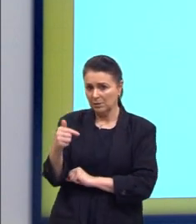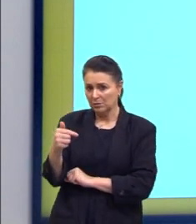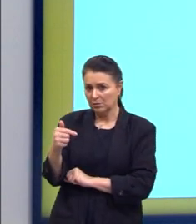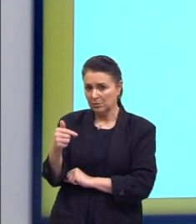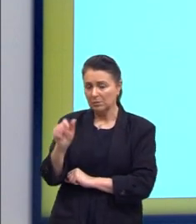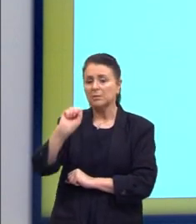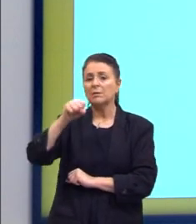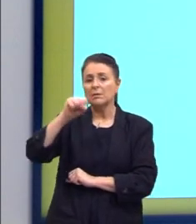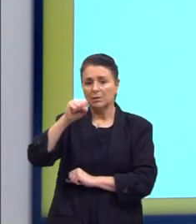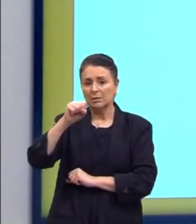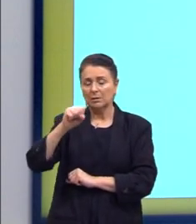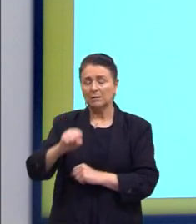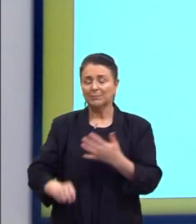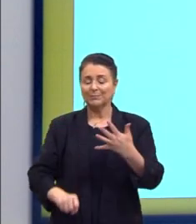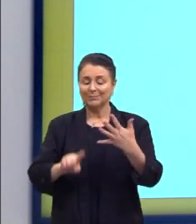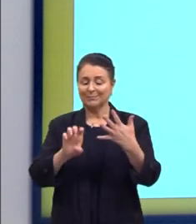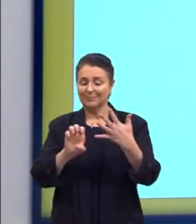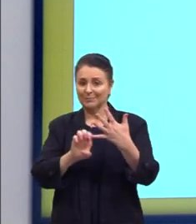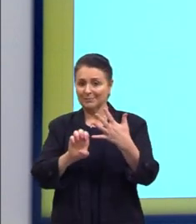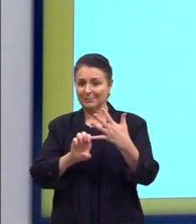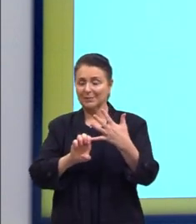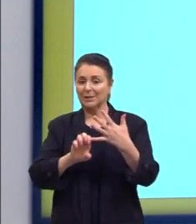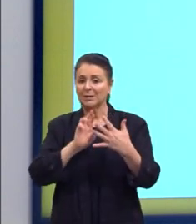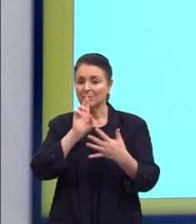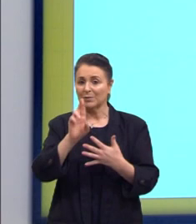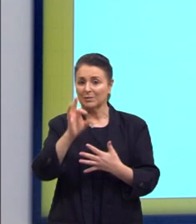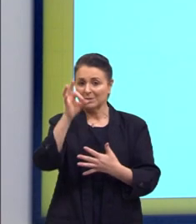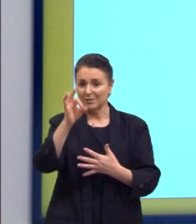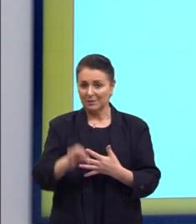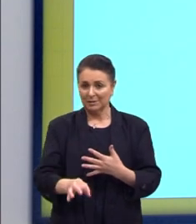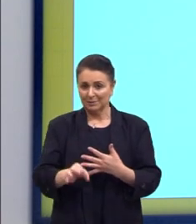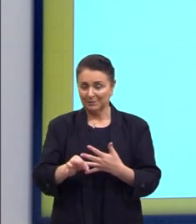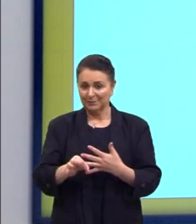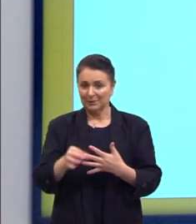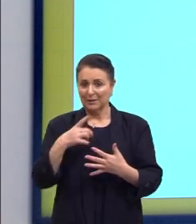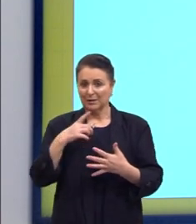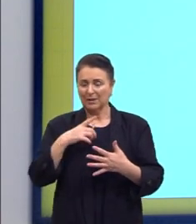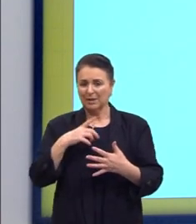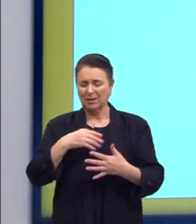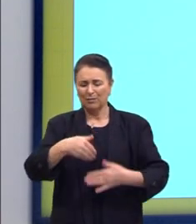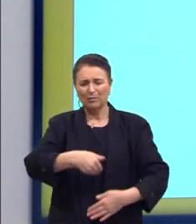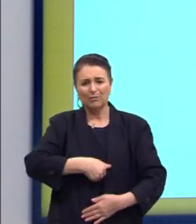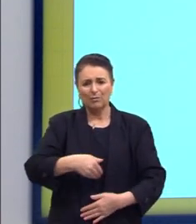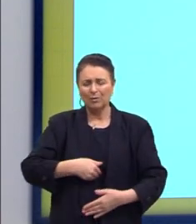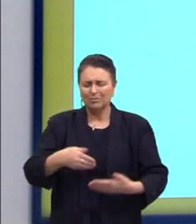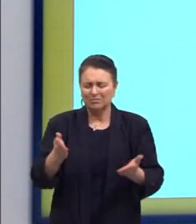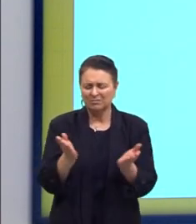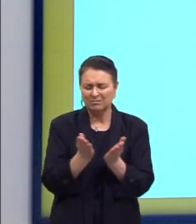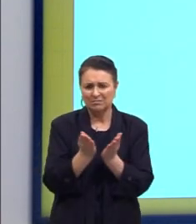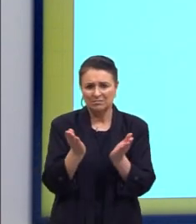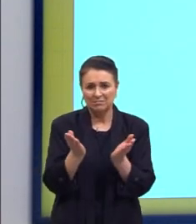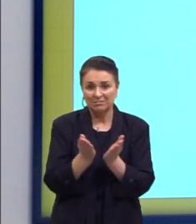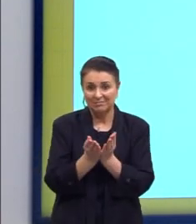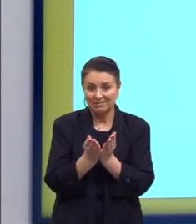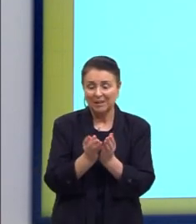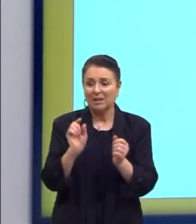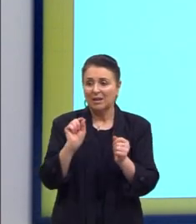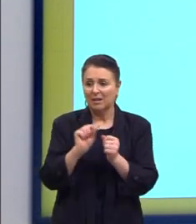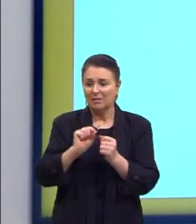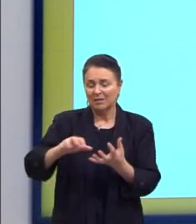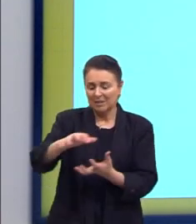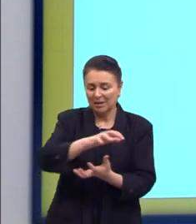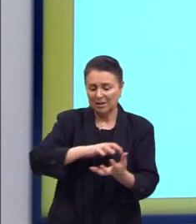Sim. Essa é a nossa resposta. A opção E. Esse quadro de fome, de miséria, leva à